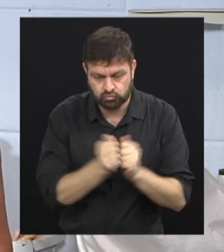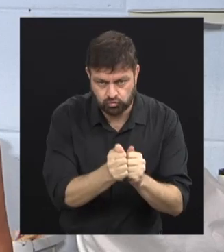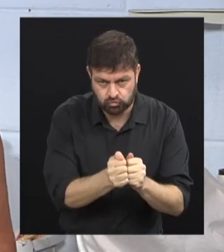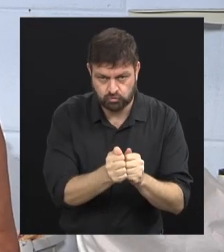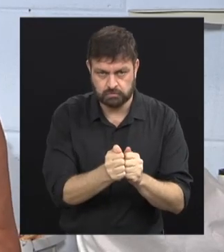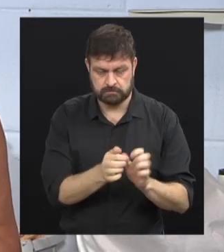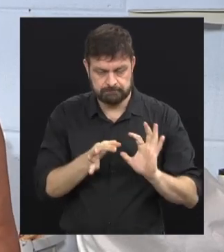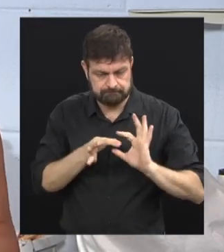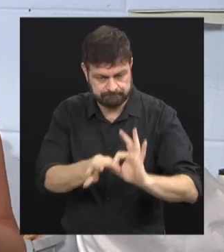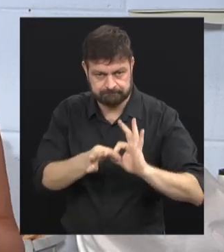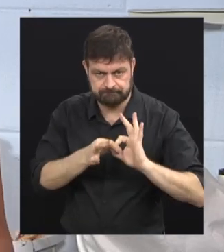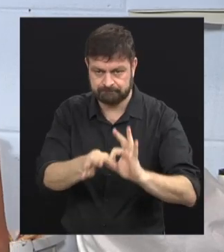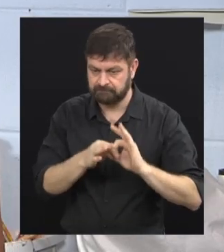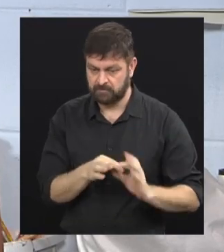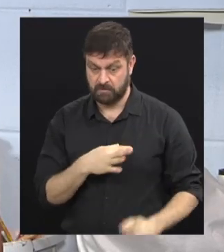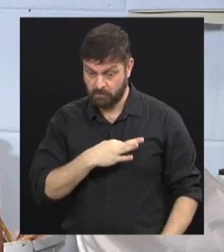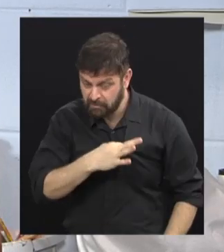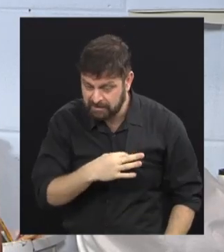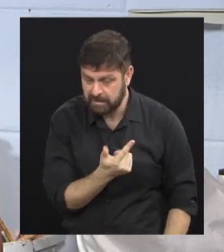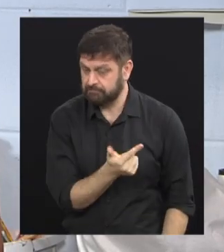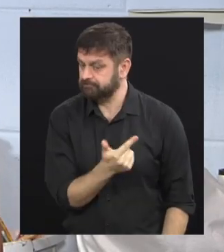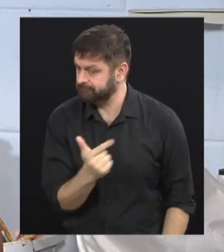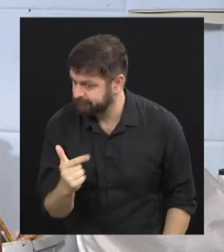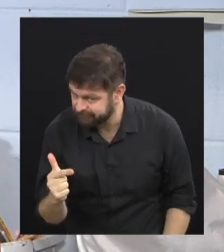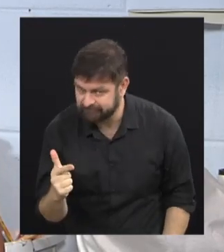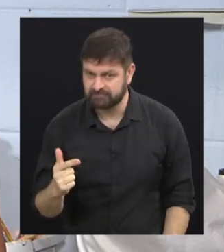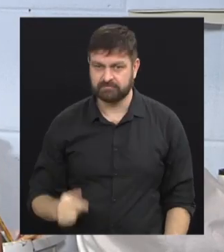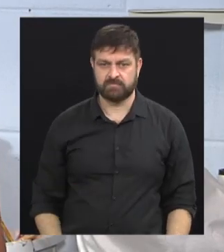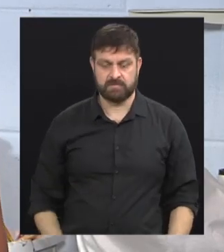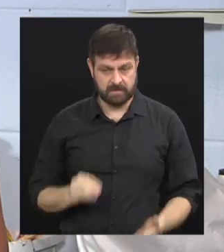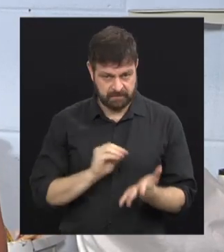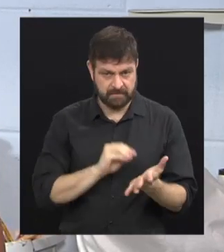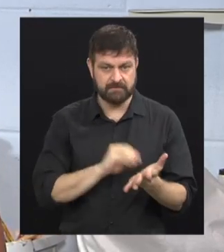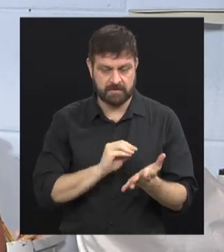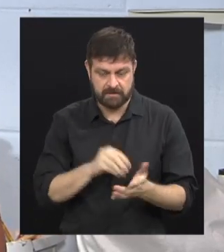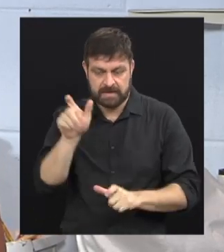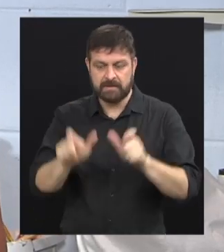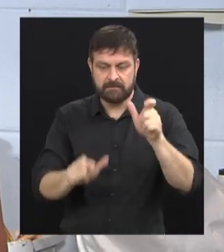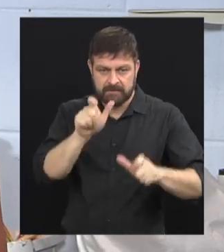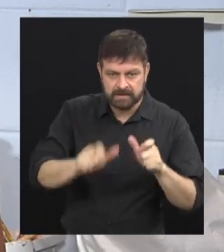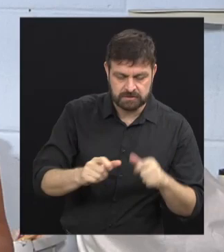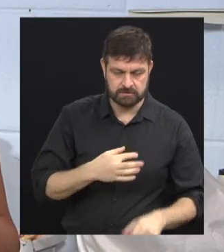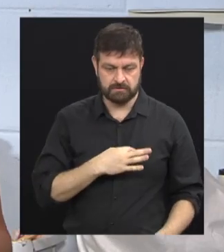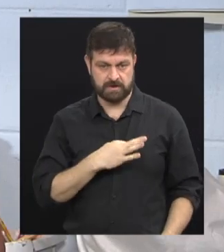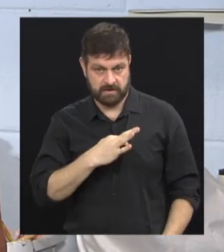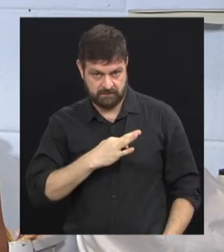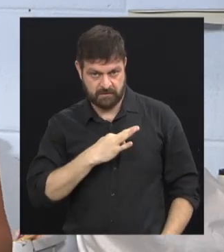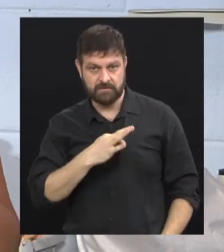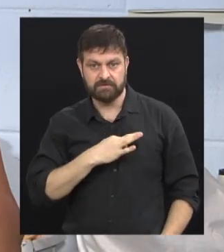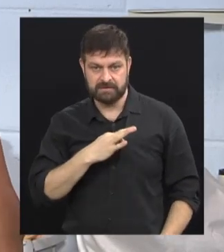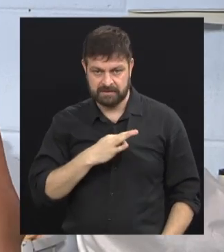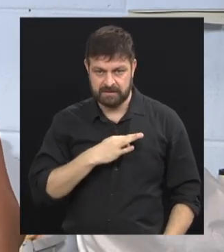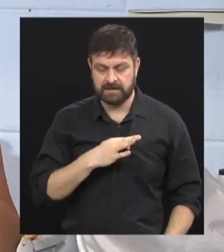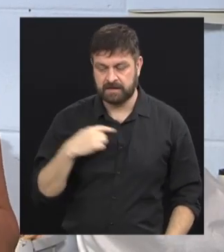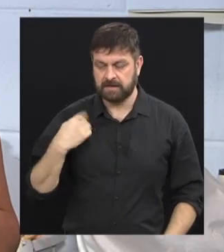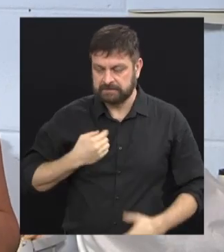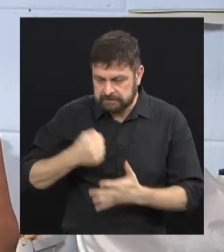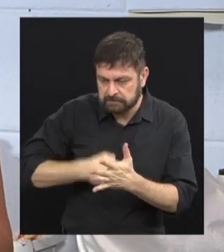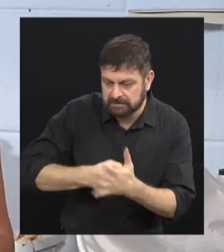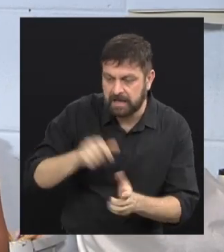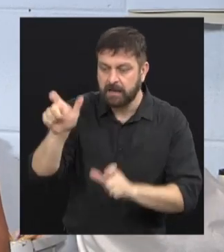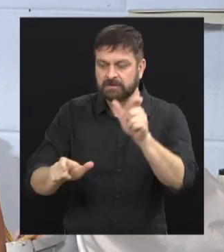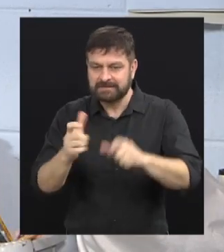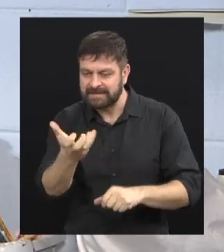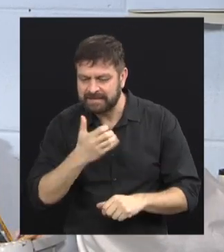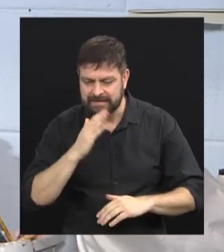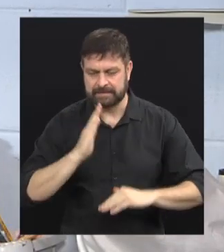precisa muito e que não tem muito. Uma das coisas que a gente também luta para a gente ter mais pessoas que